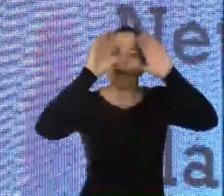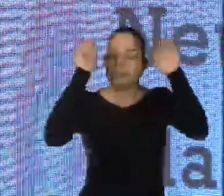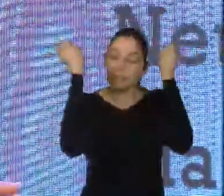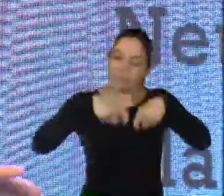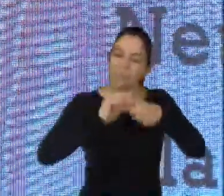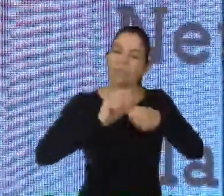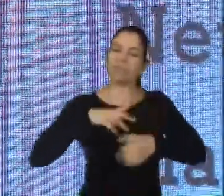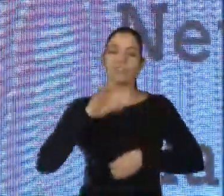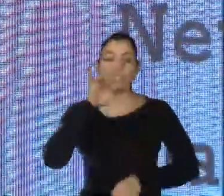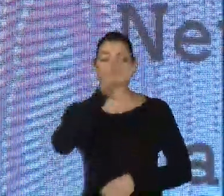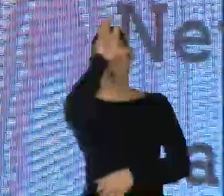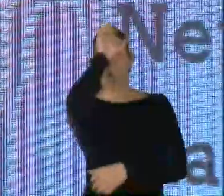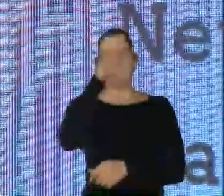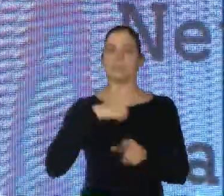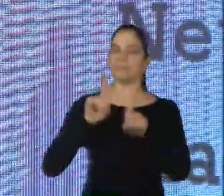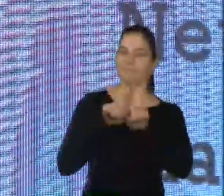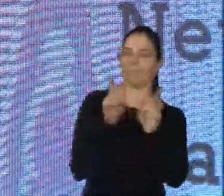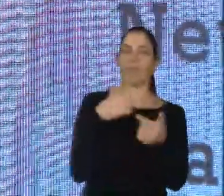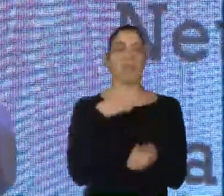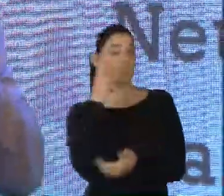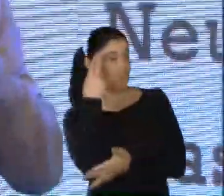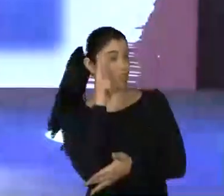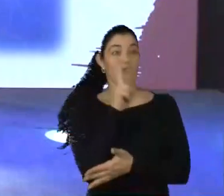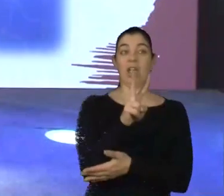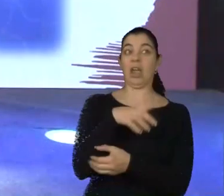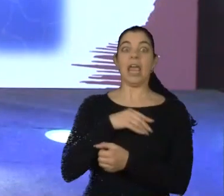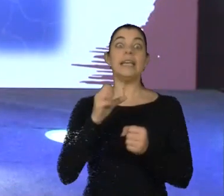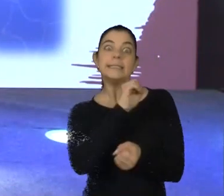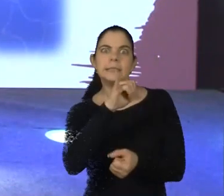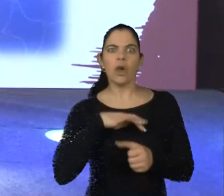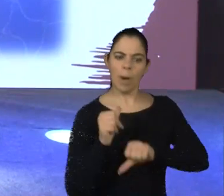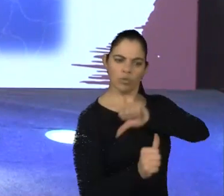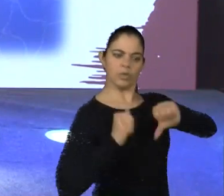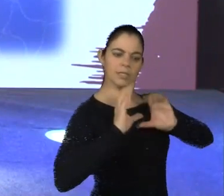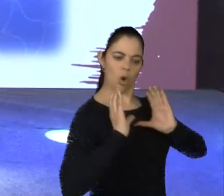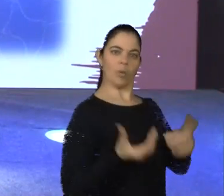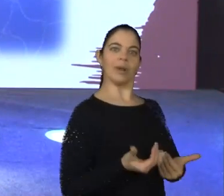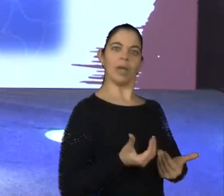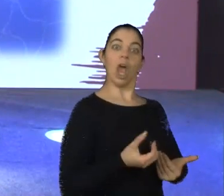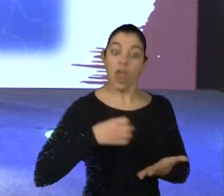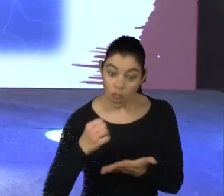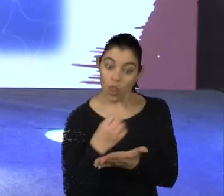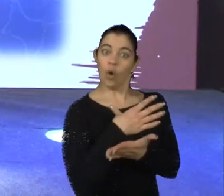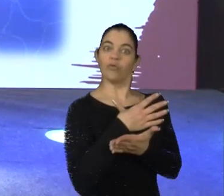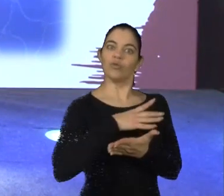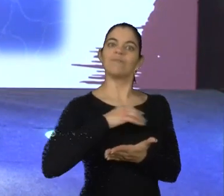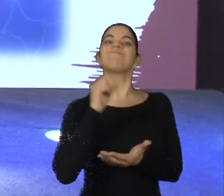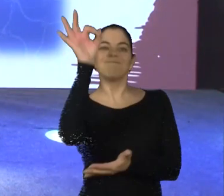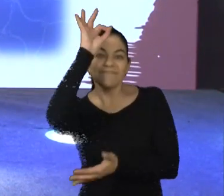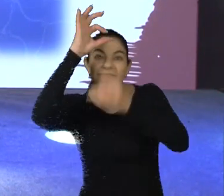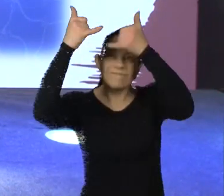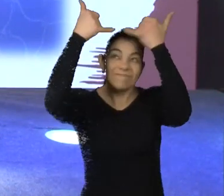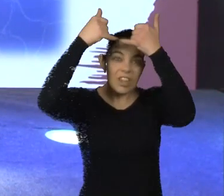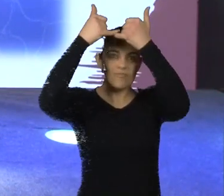tarefa ou não. E a sinaptogênese, que se refere à formação de novas comunicações entre neurônios. E, com isso, se eu tenho um problema